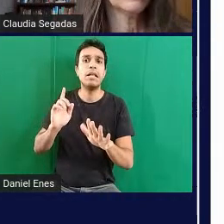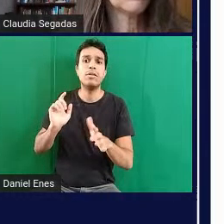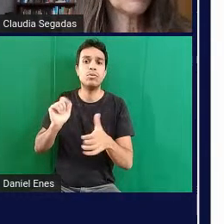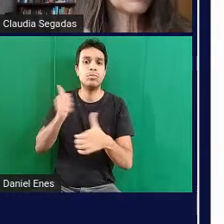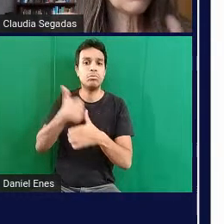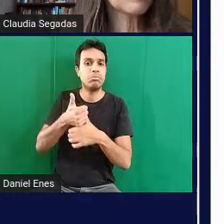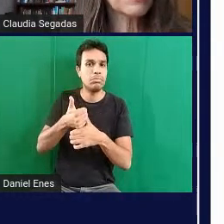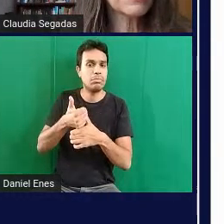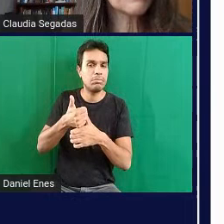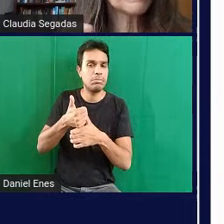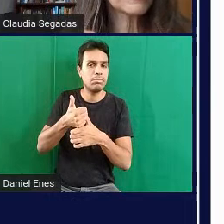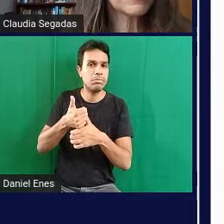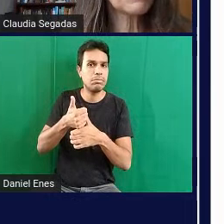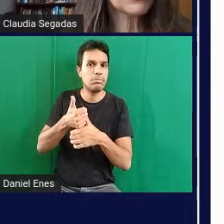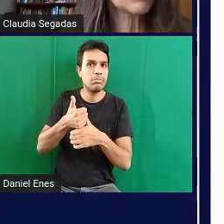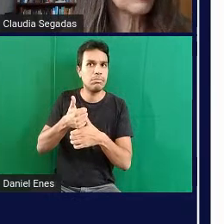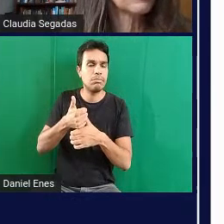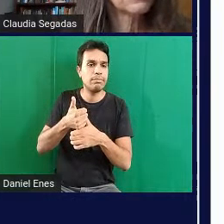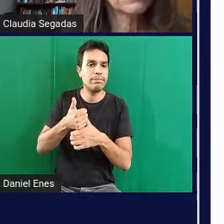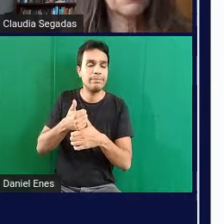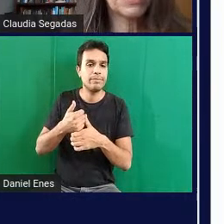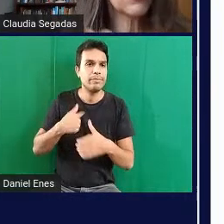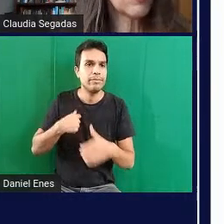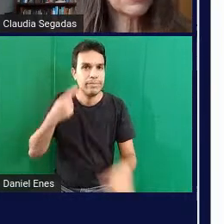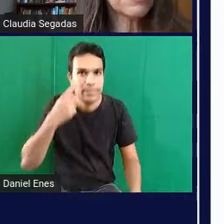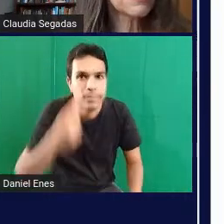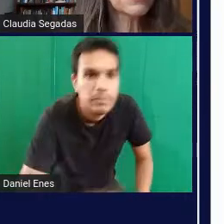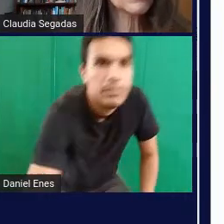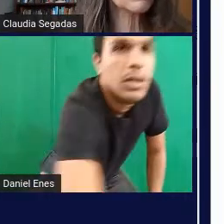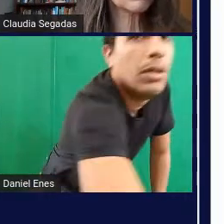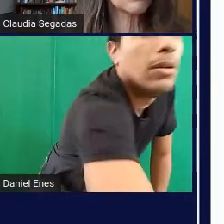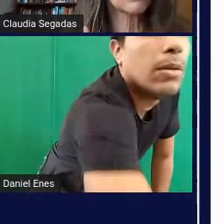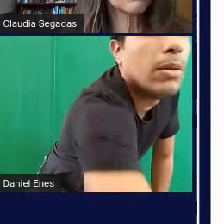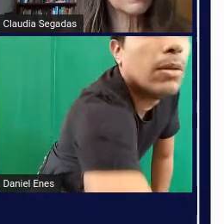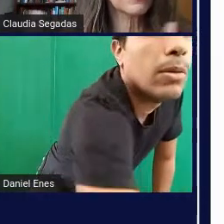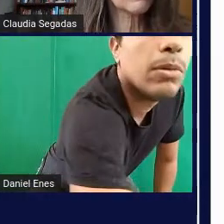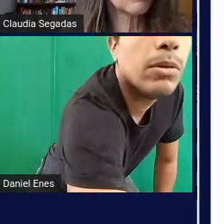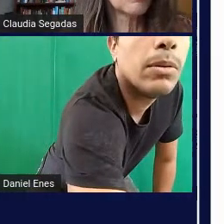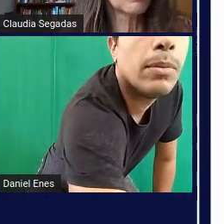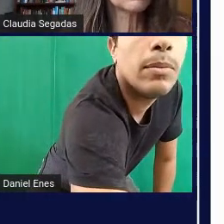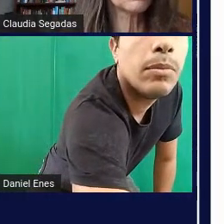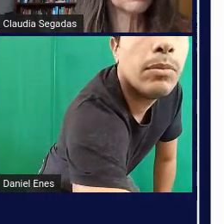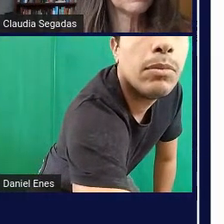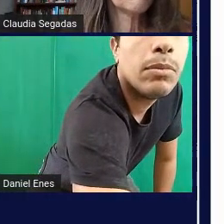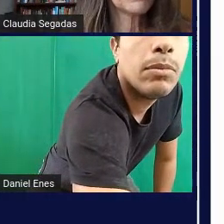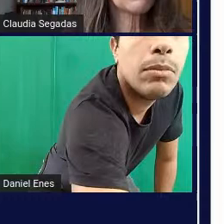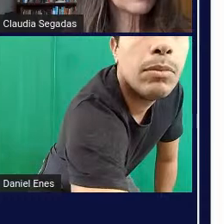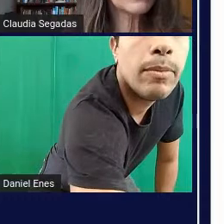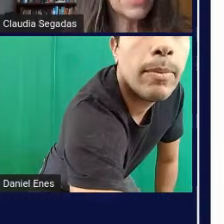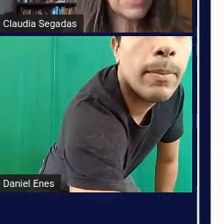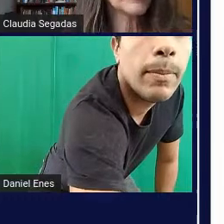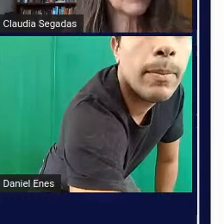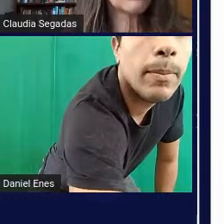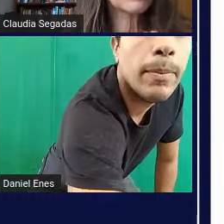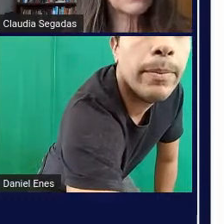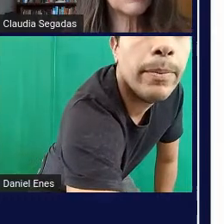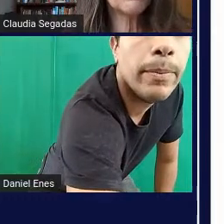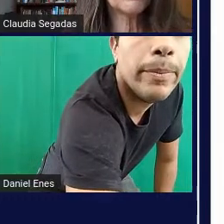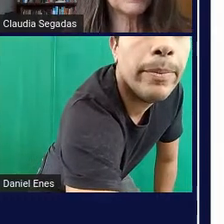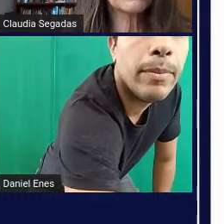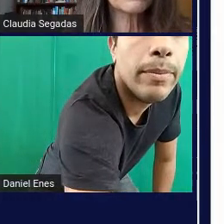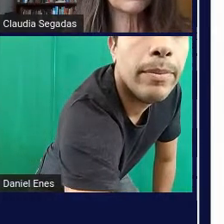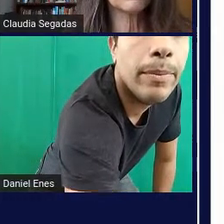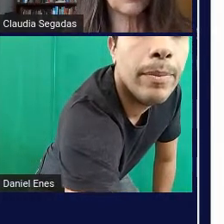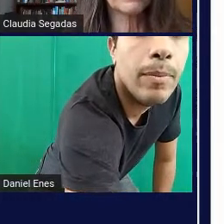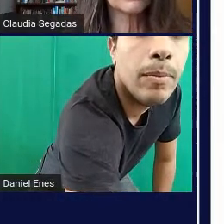então eu vejo alguns exemplos em que a pessoa na melhor das intenções coloca o cego com o outro para auxiliar e o